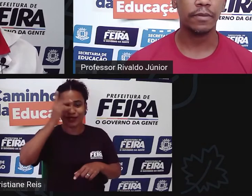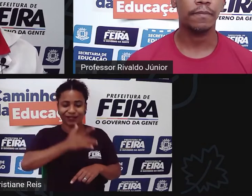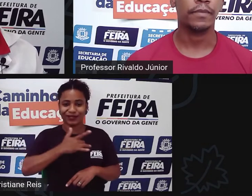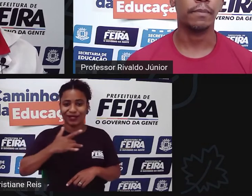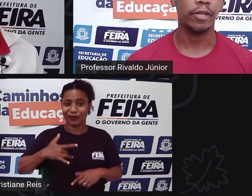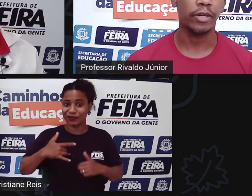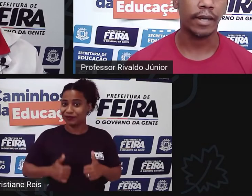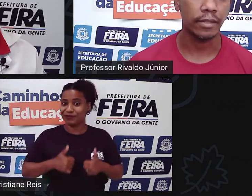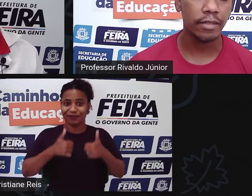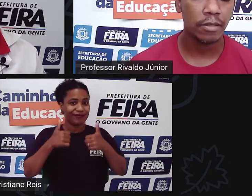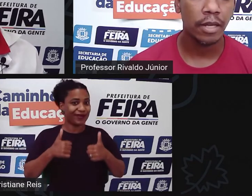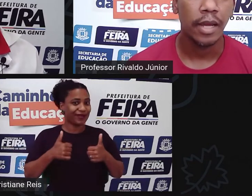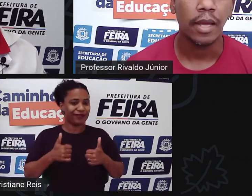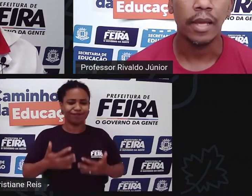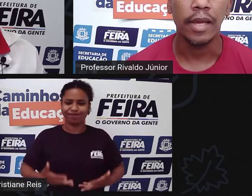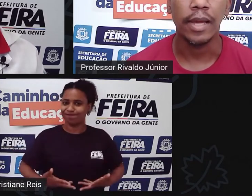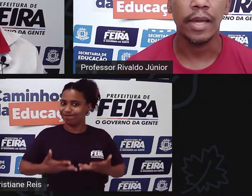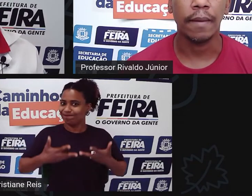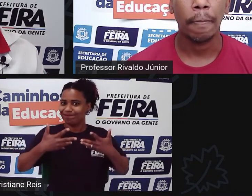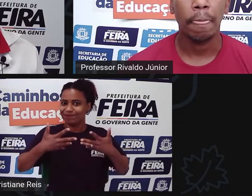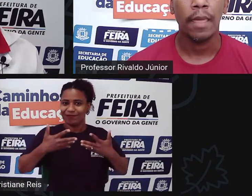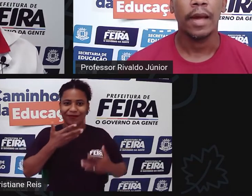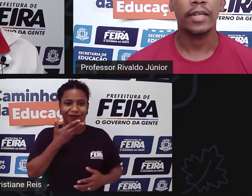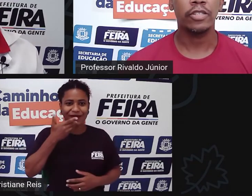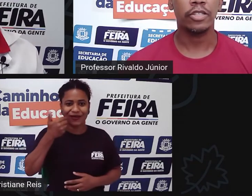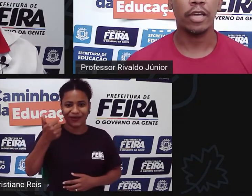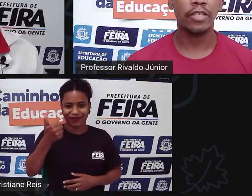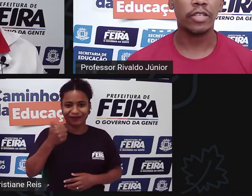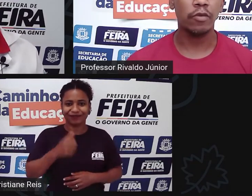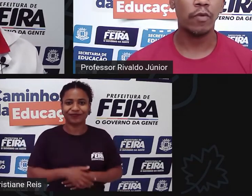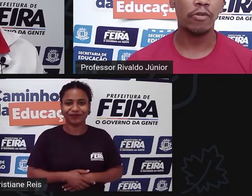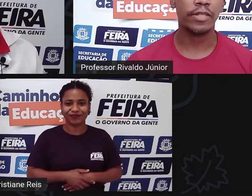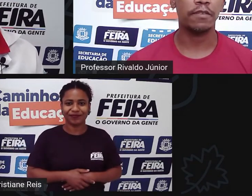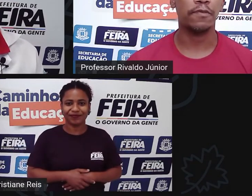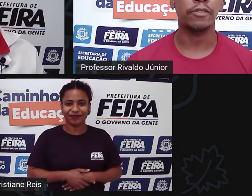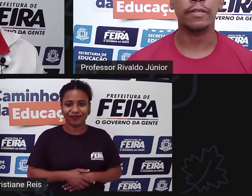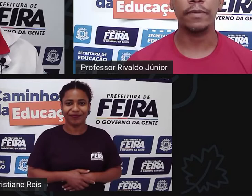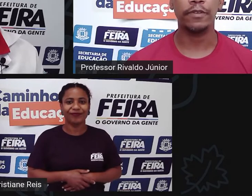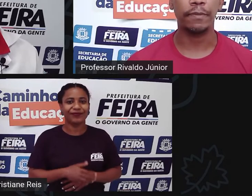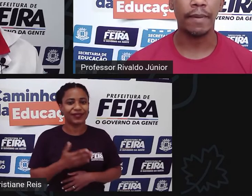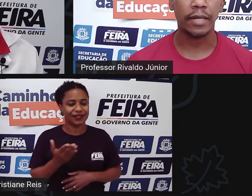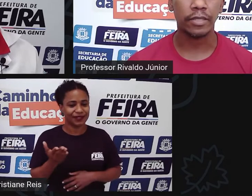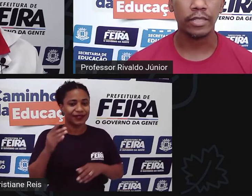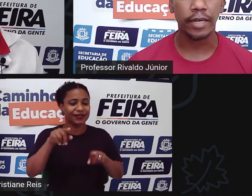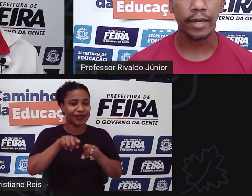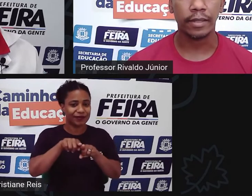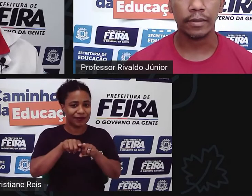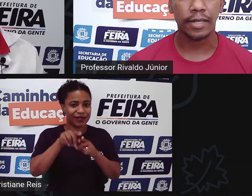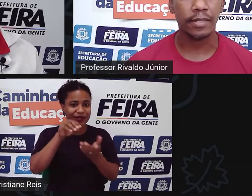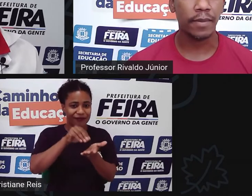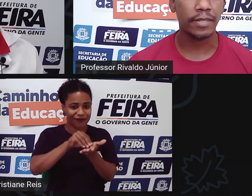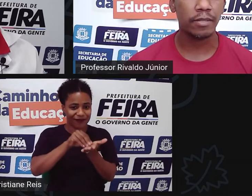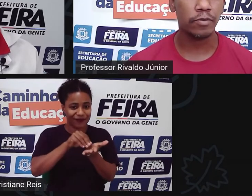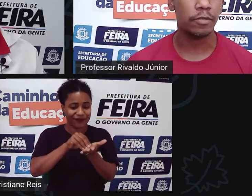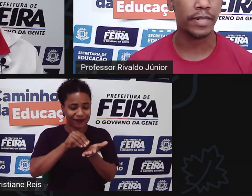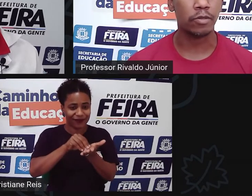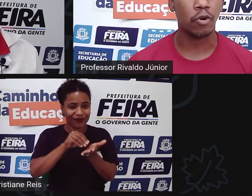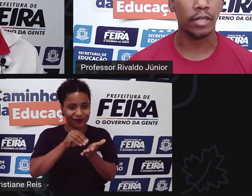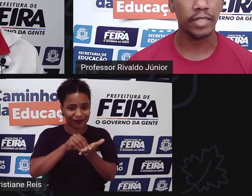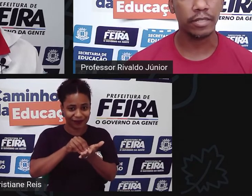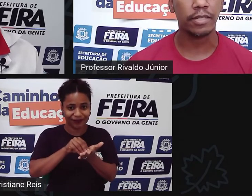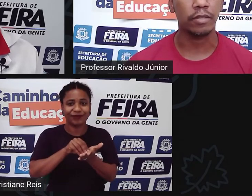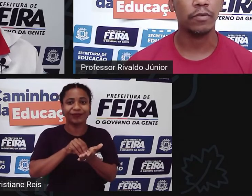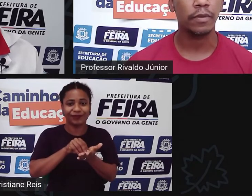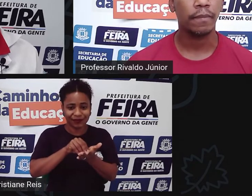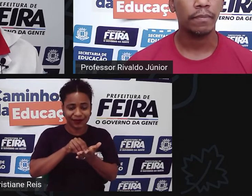ativa melhorada não é isso? a gente eu acho que uma coisa que falta também bastante é trazer mais isso para a